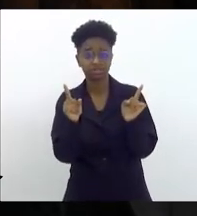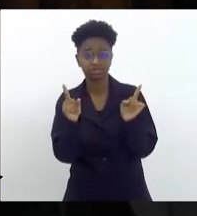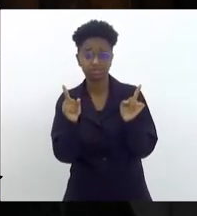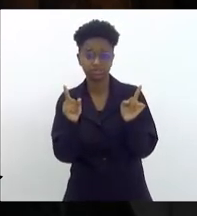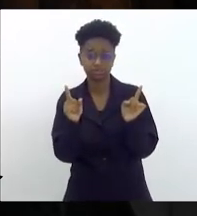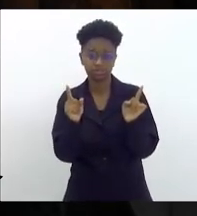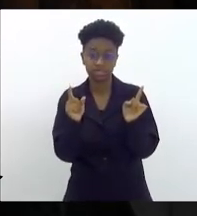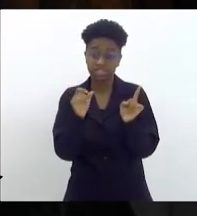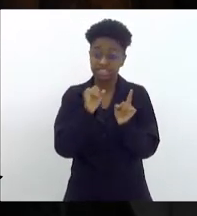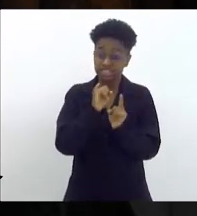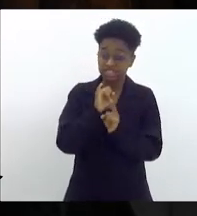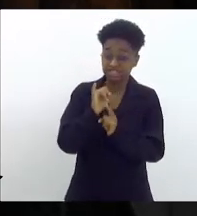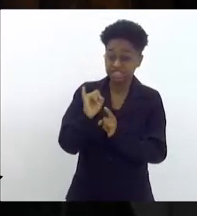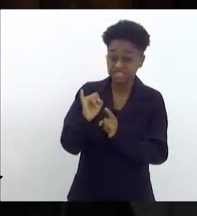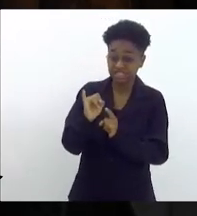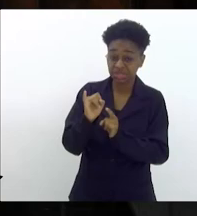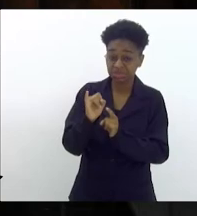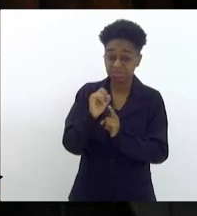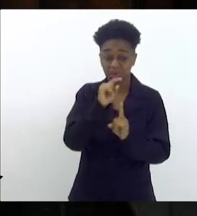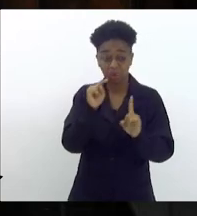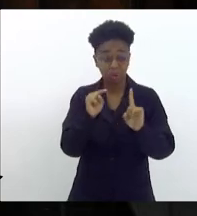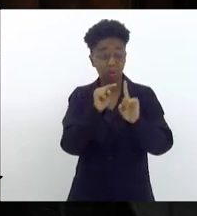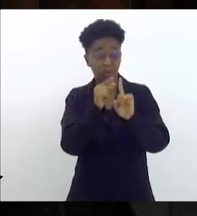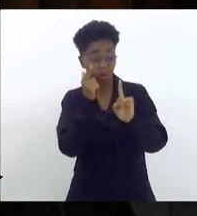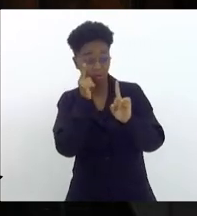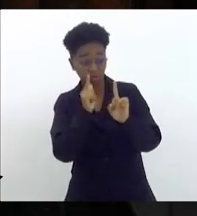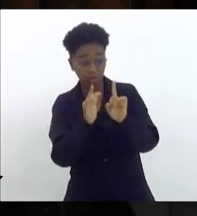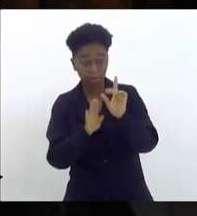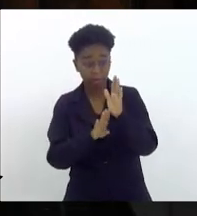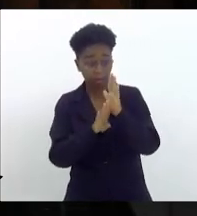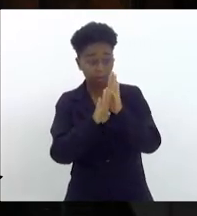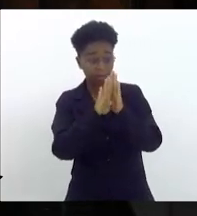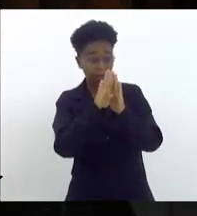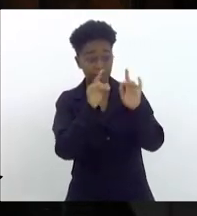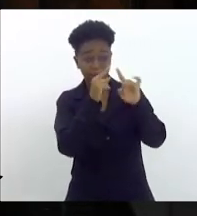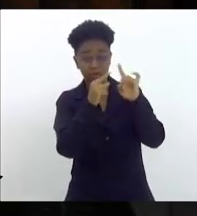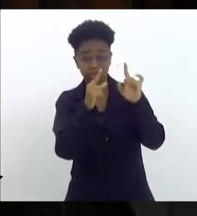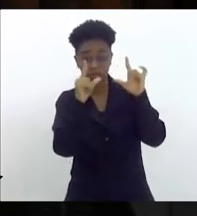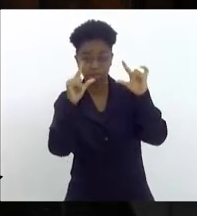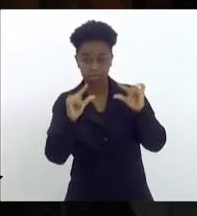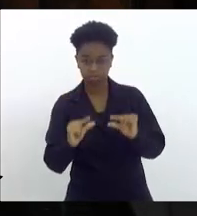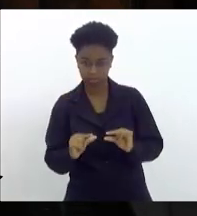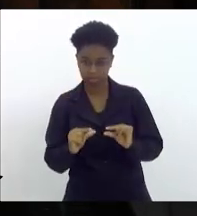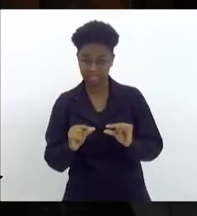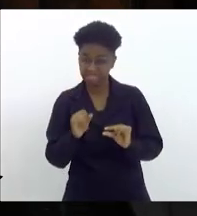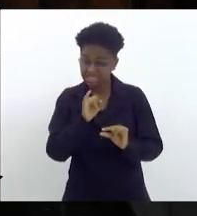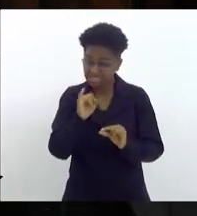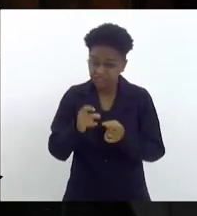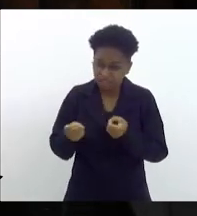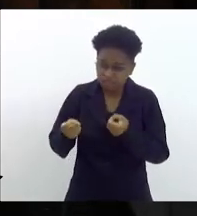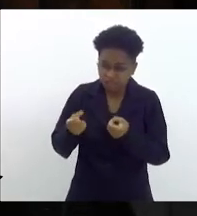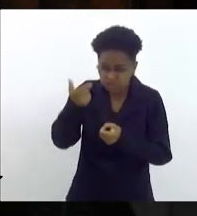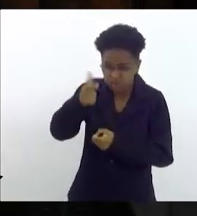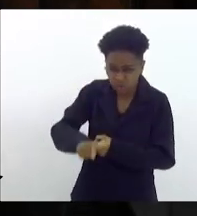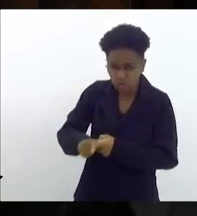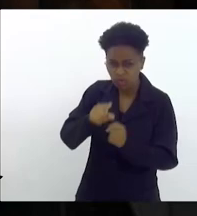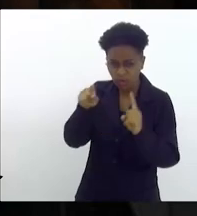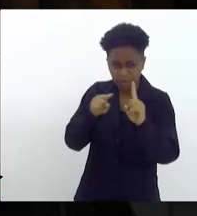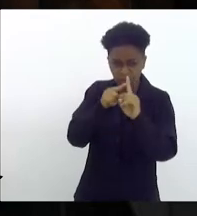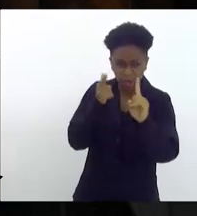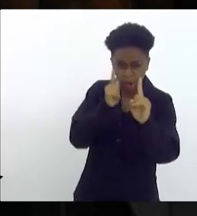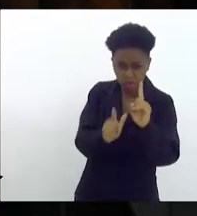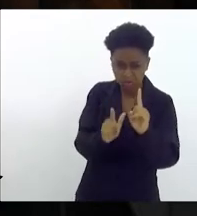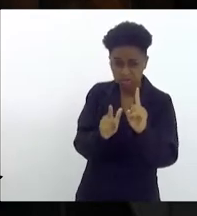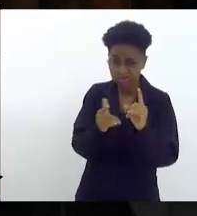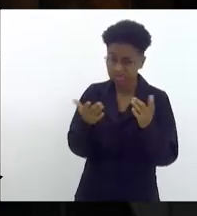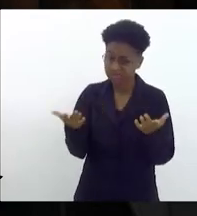se voltar a cumprir a meta, as proibições caem. Se voltar a cumprir a meta. Mas você